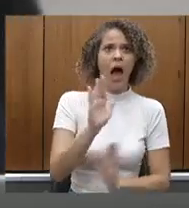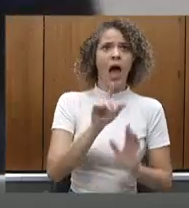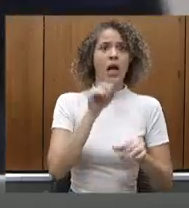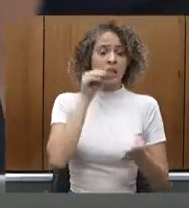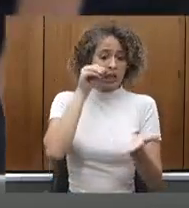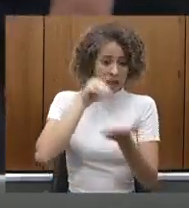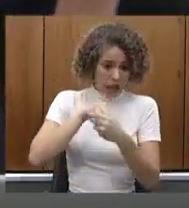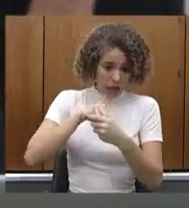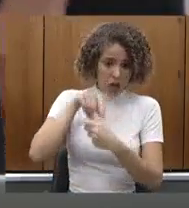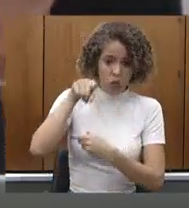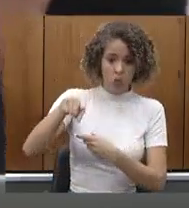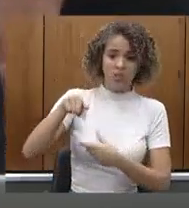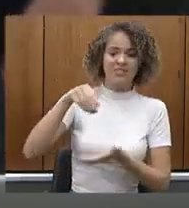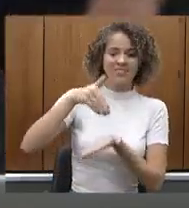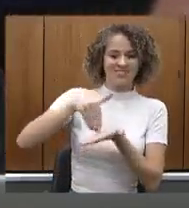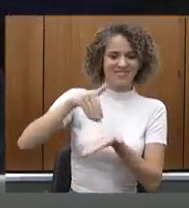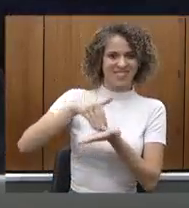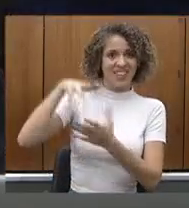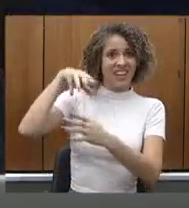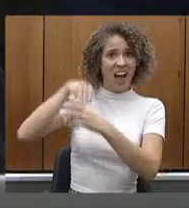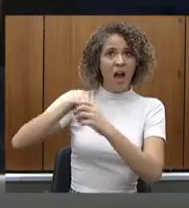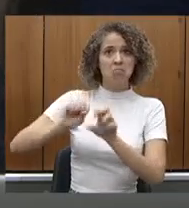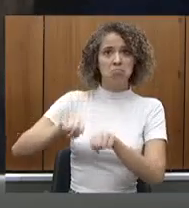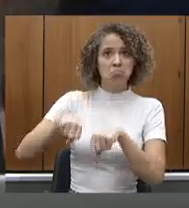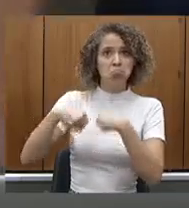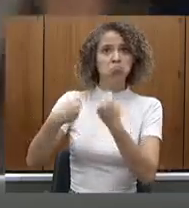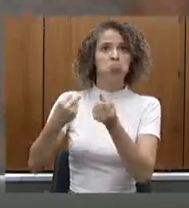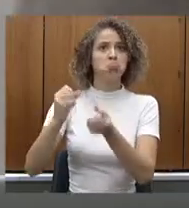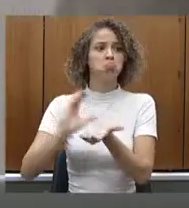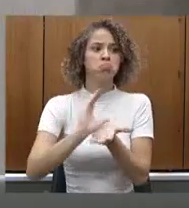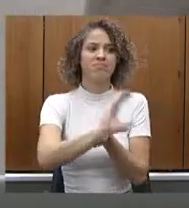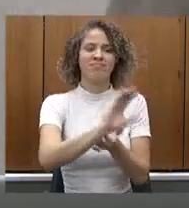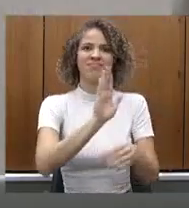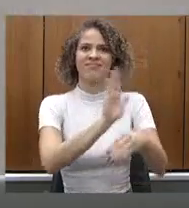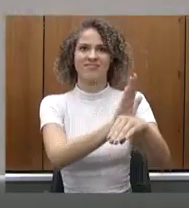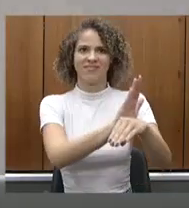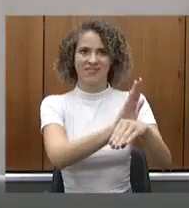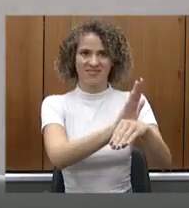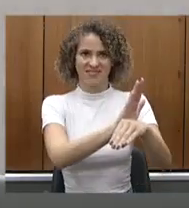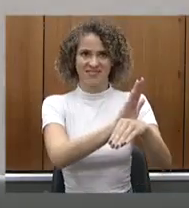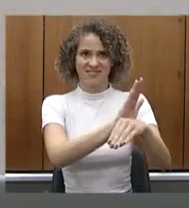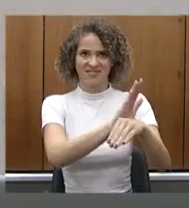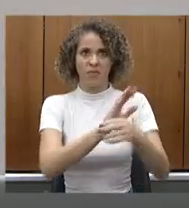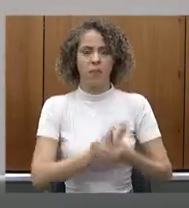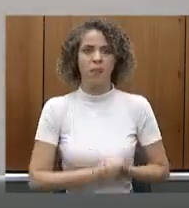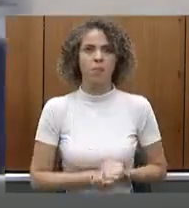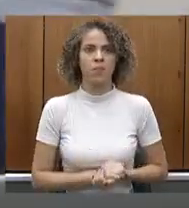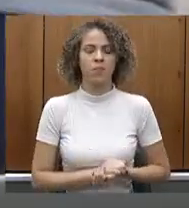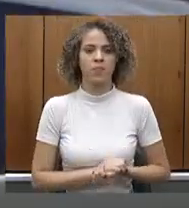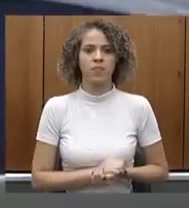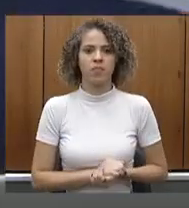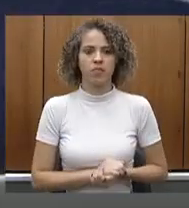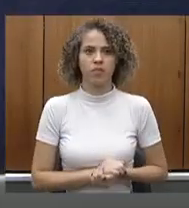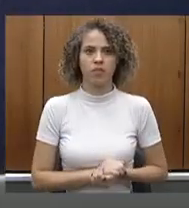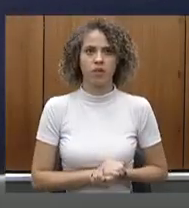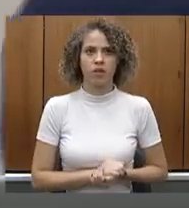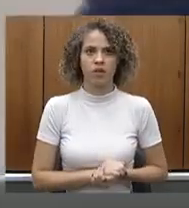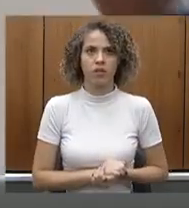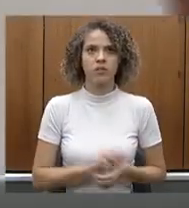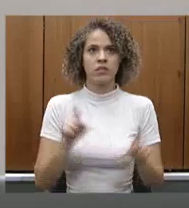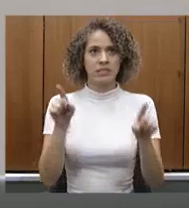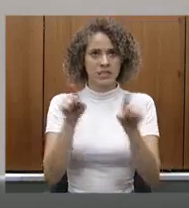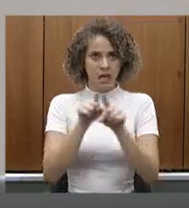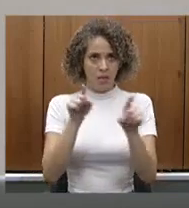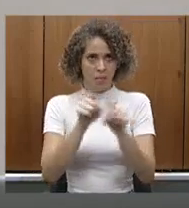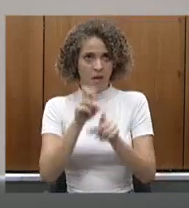secretário no conselho e também junto ao governo para